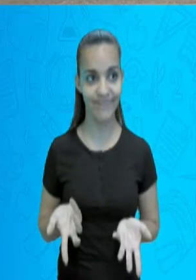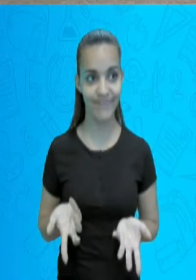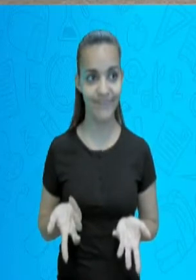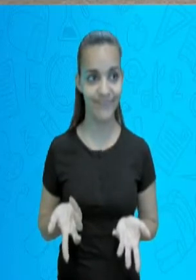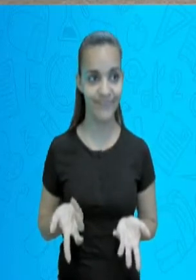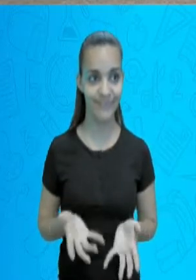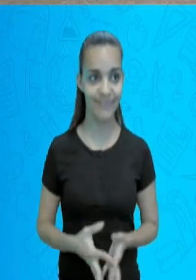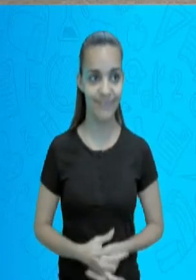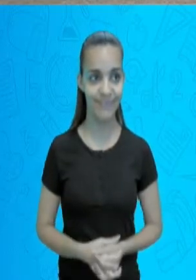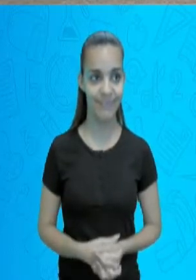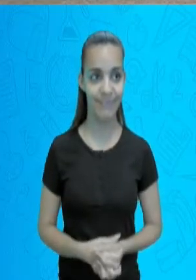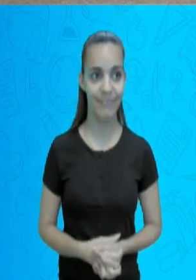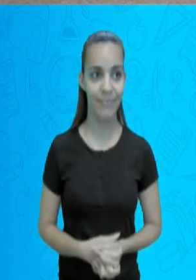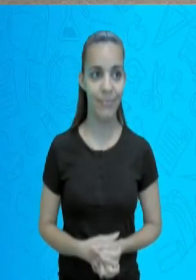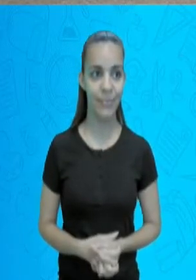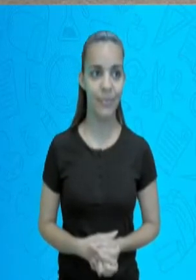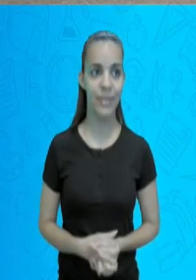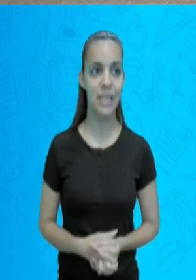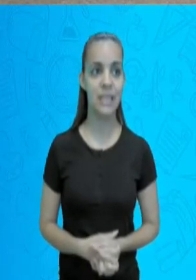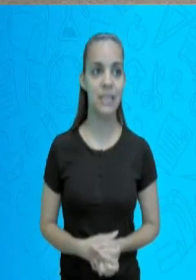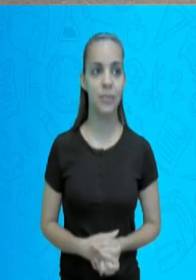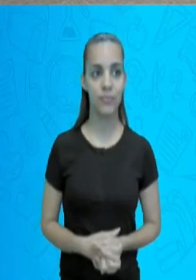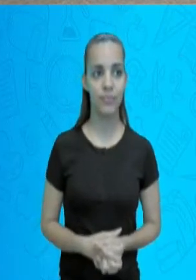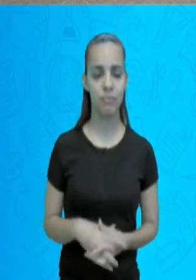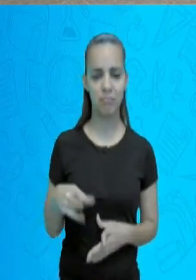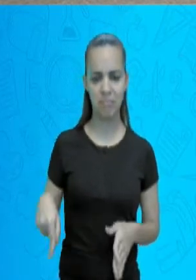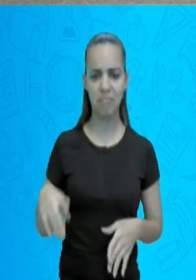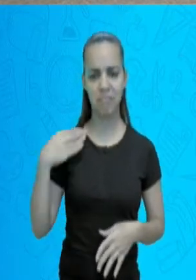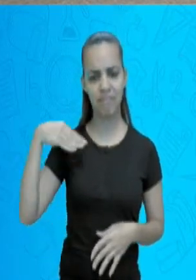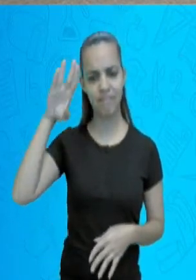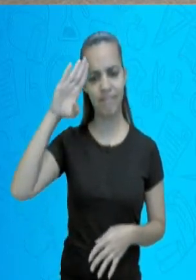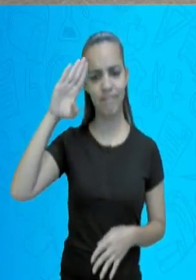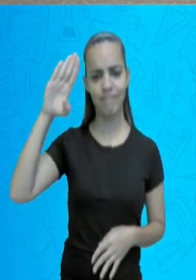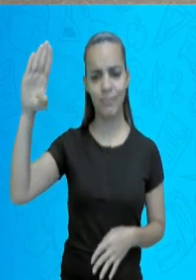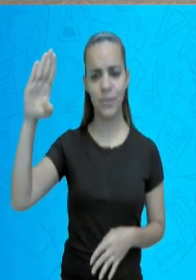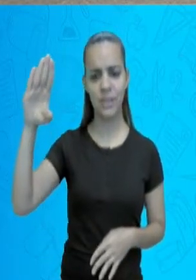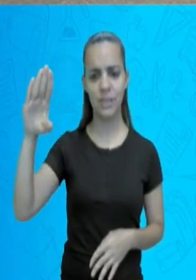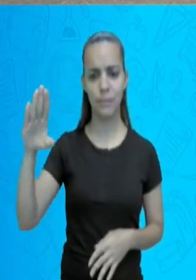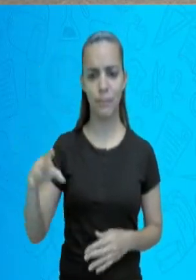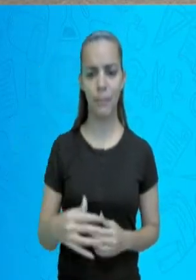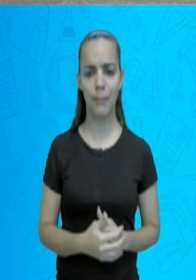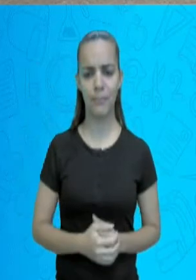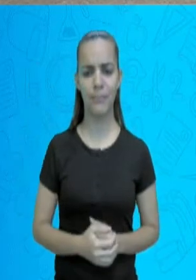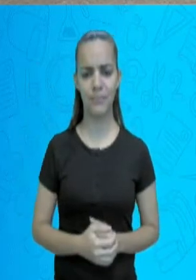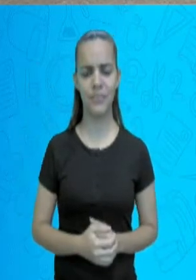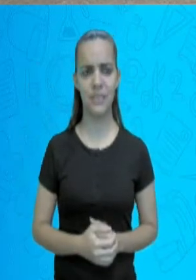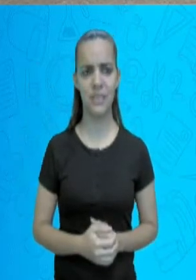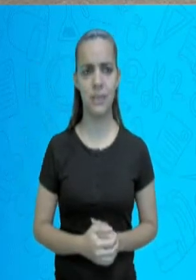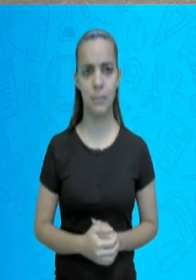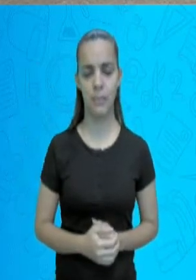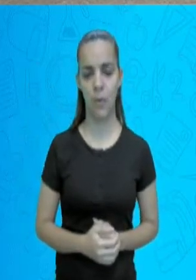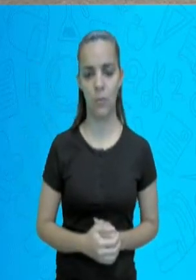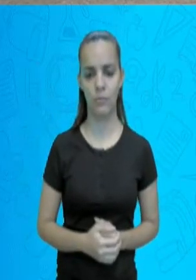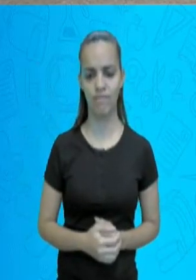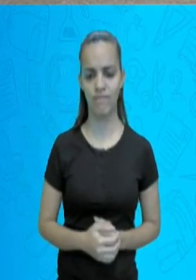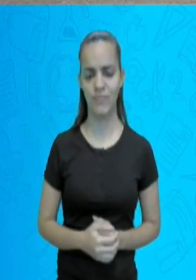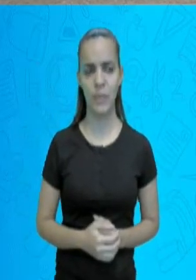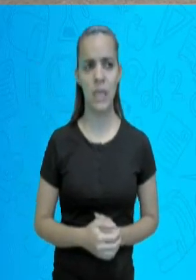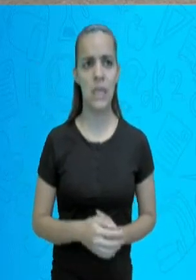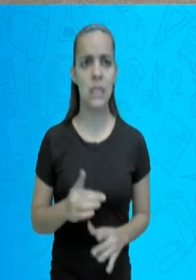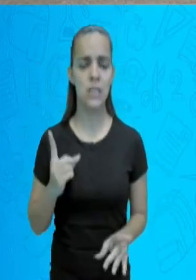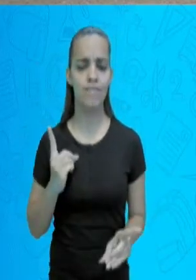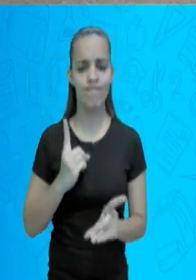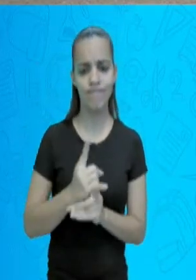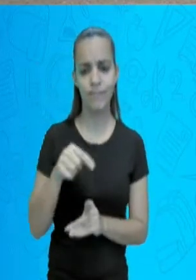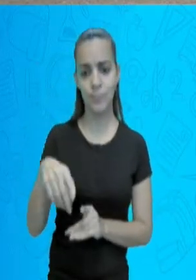esse é um dos principais fatores do senso demográfico. É conhecer